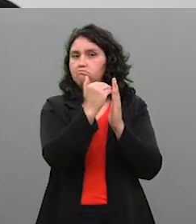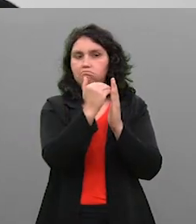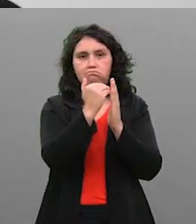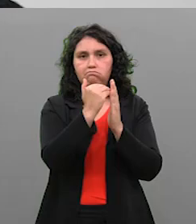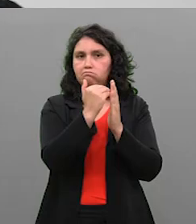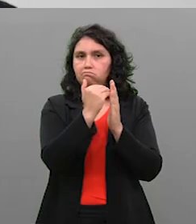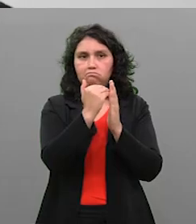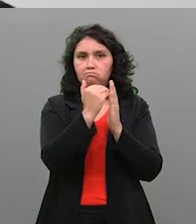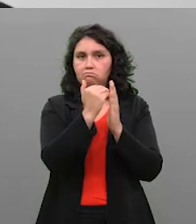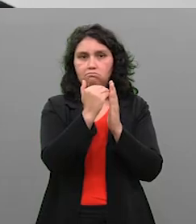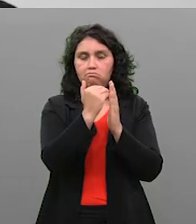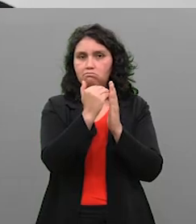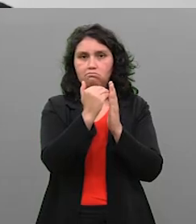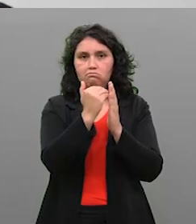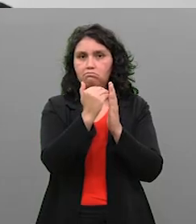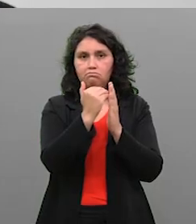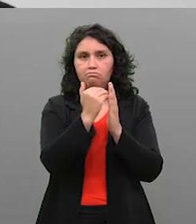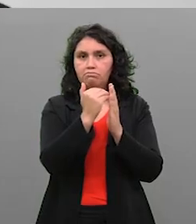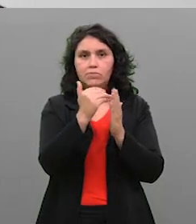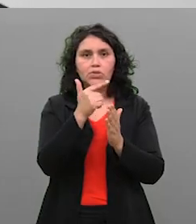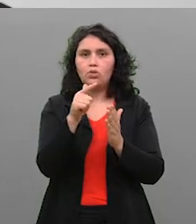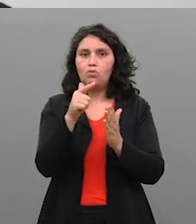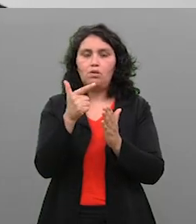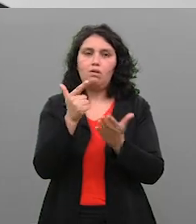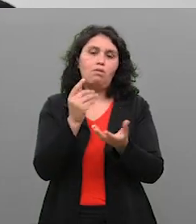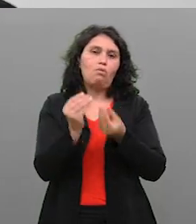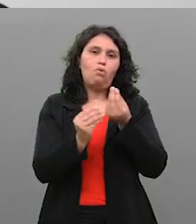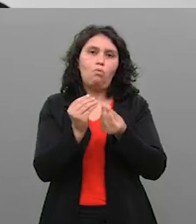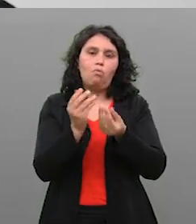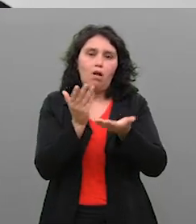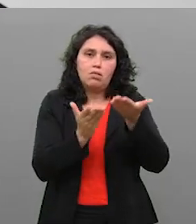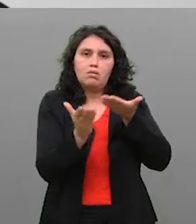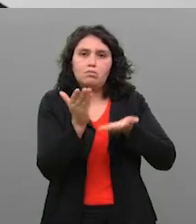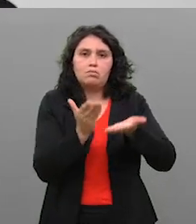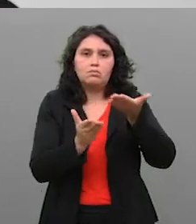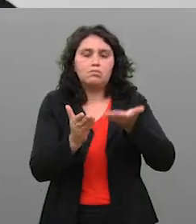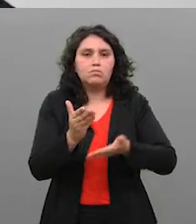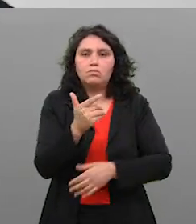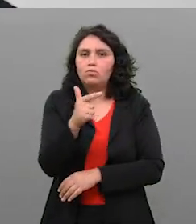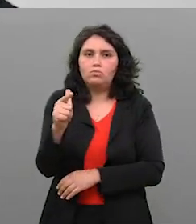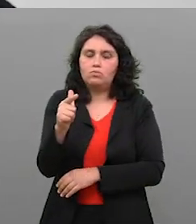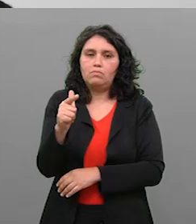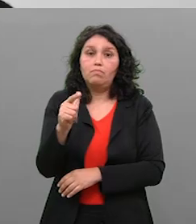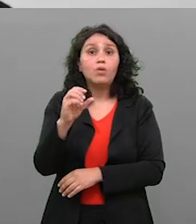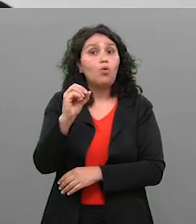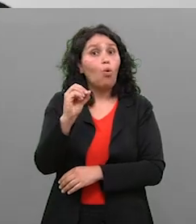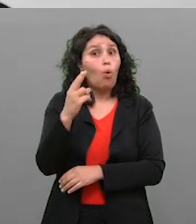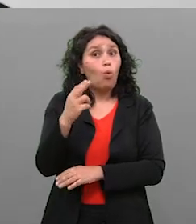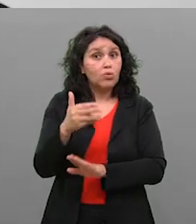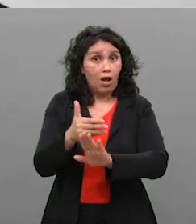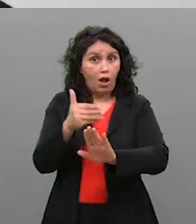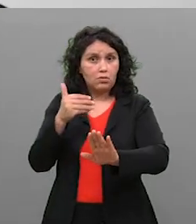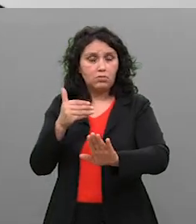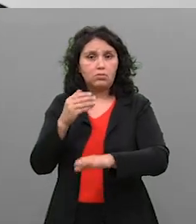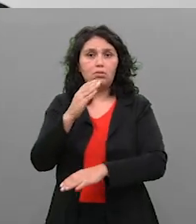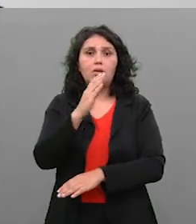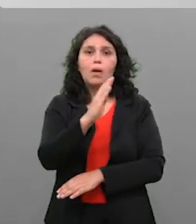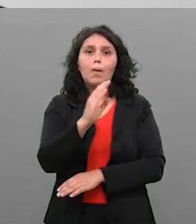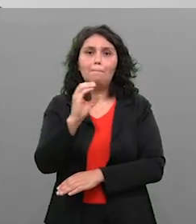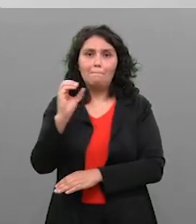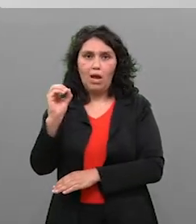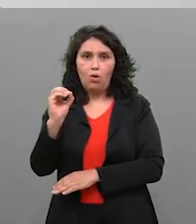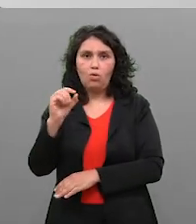cadastrado ou não tem credenciais que tu confie, não atenda esse paciente. Ou